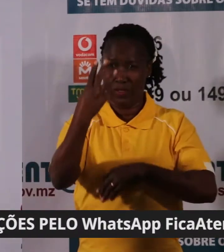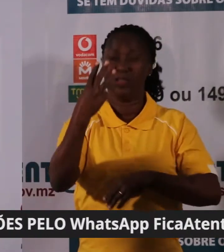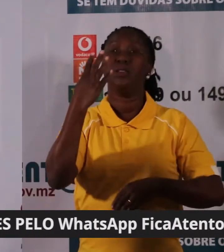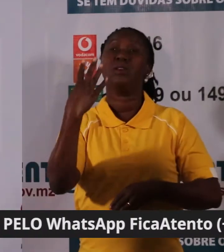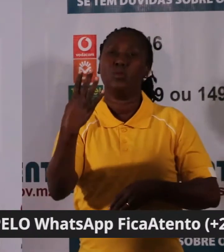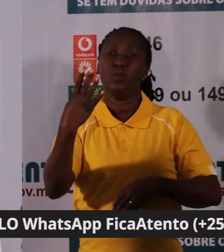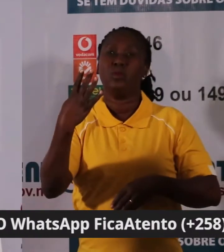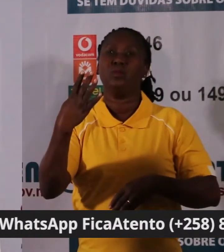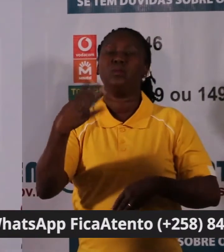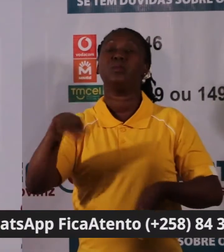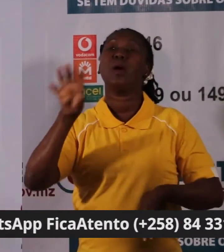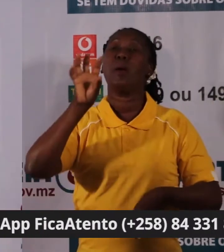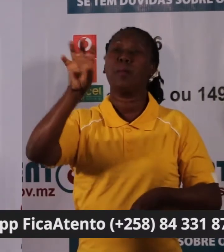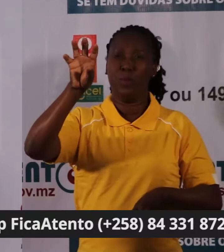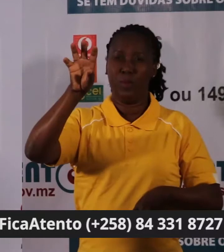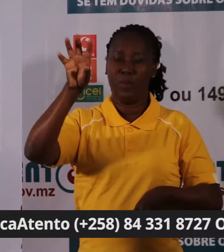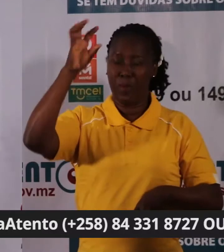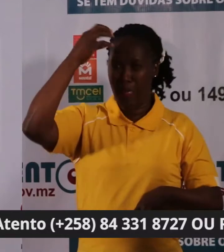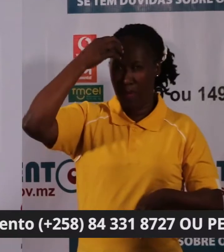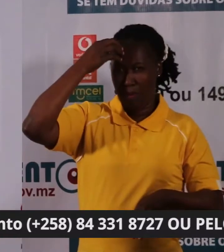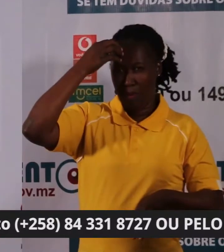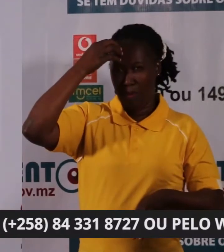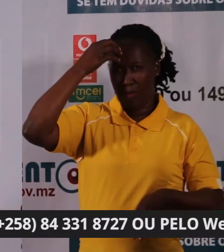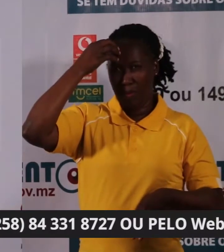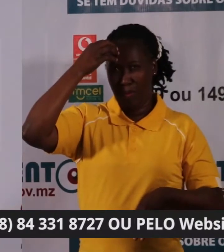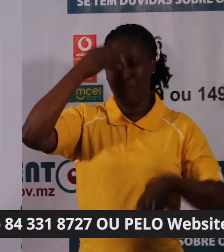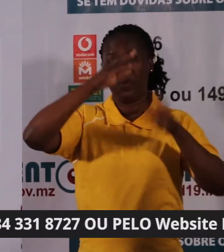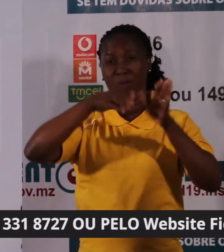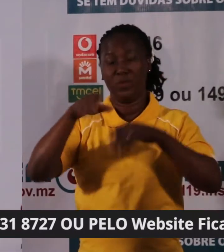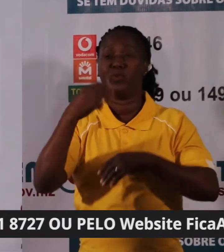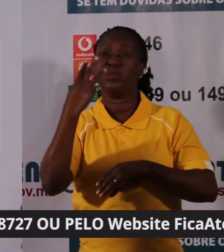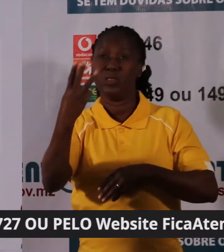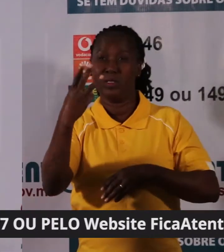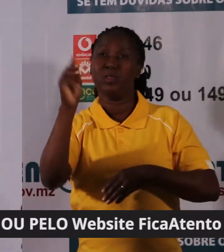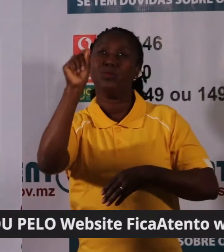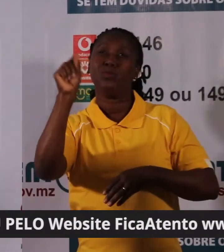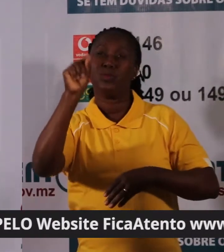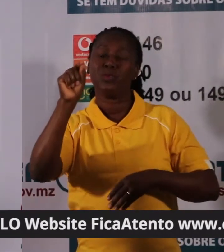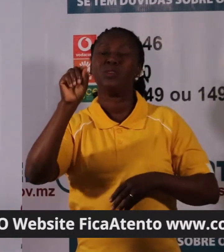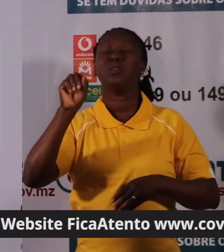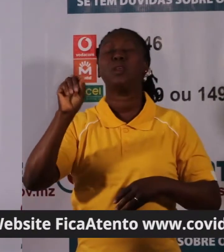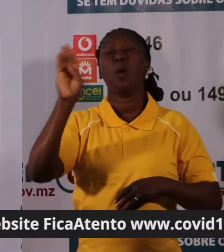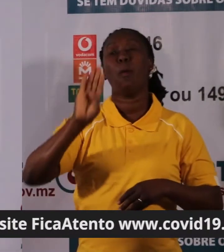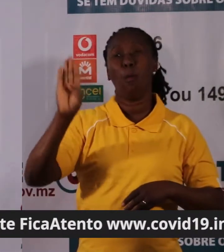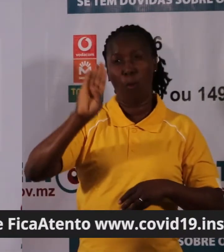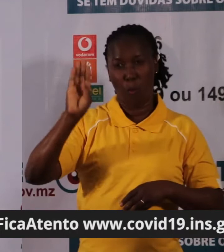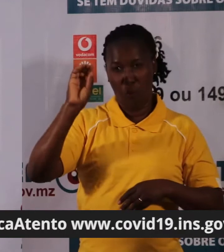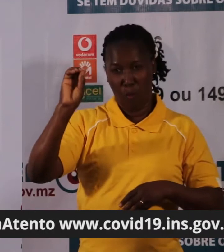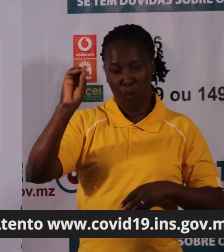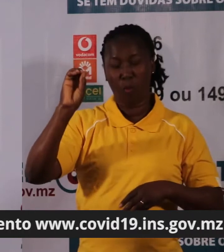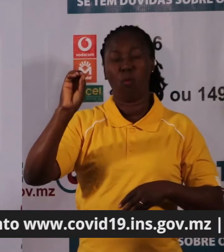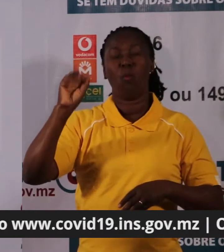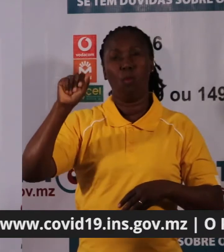reportados na província de Nampula e 24